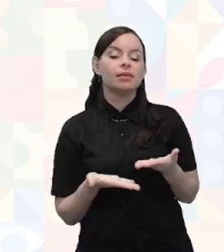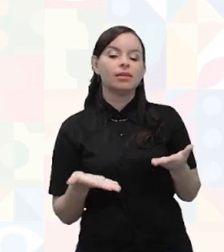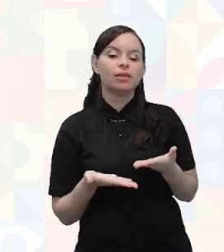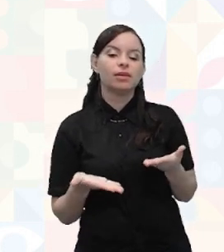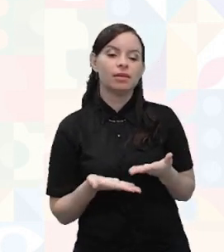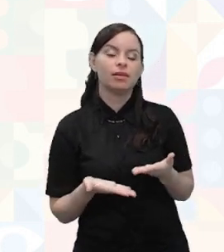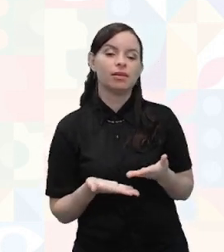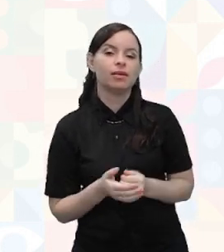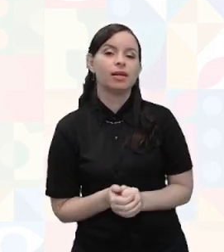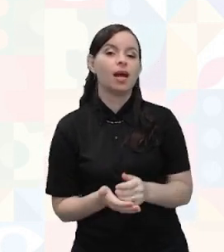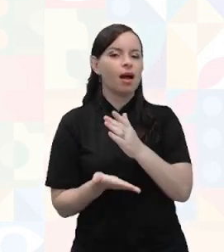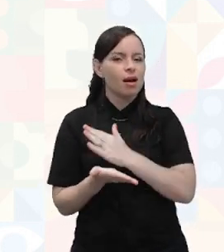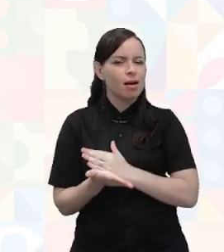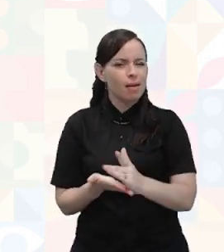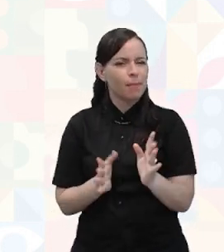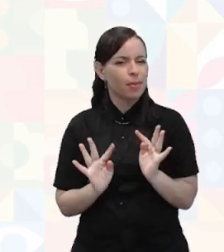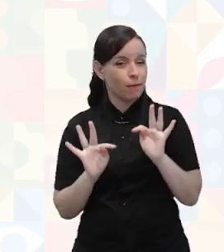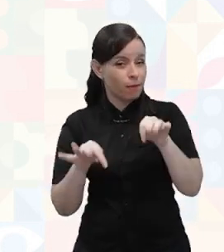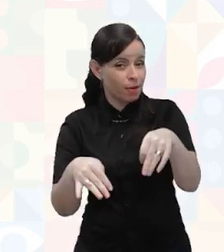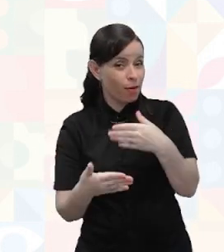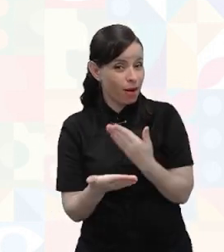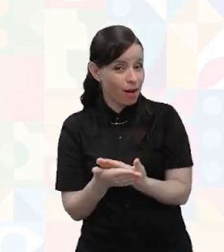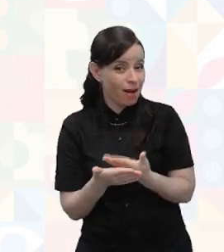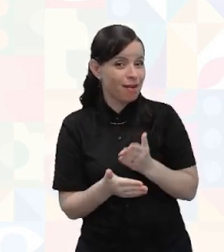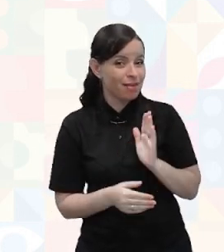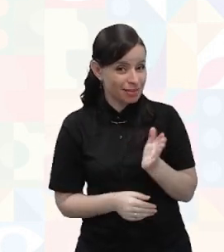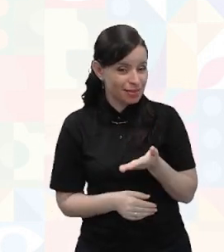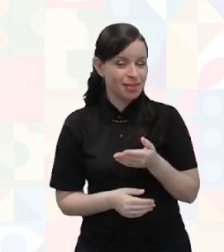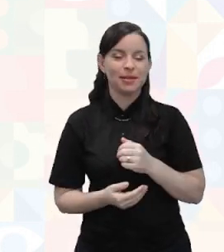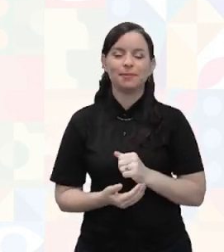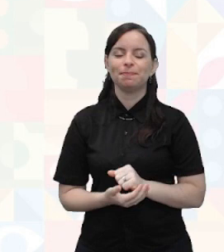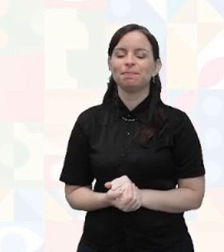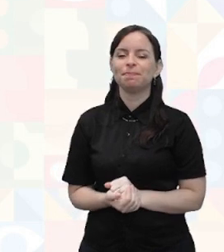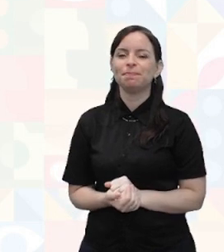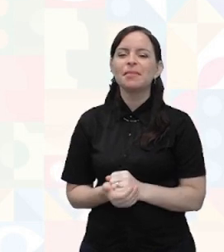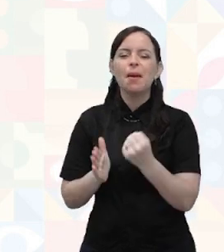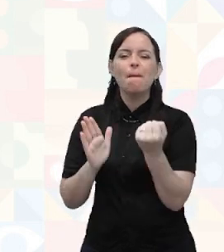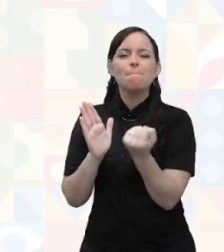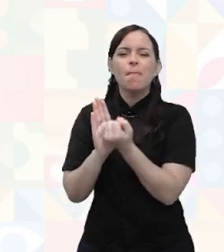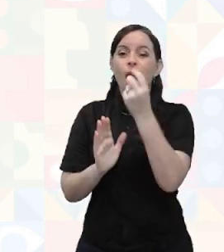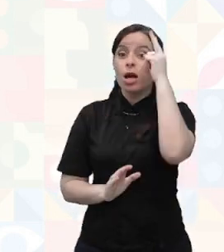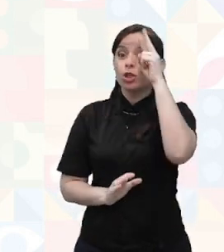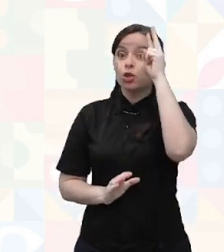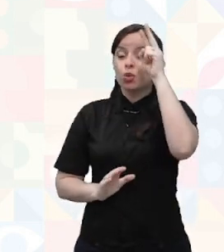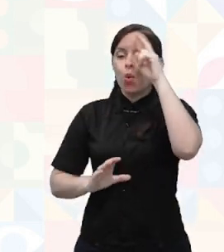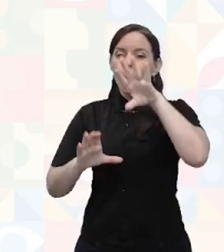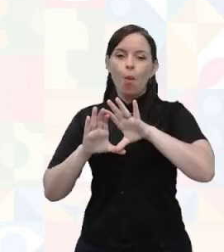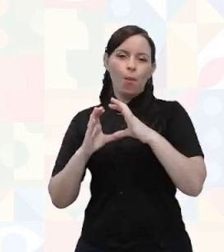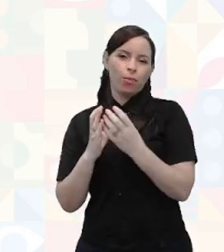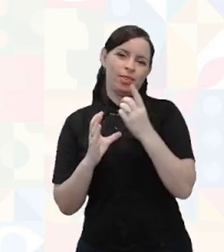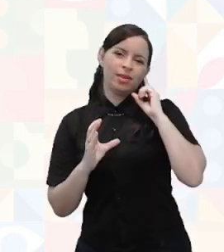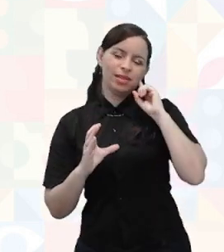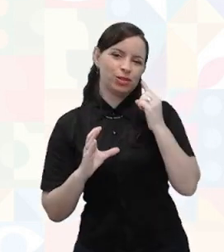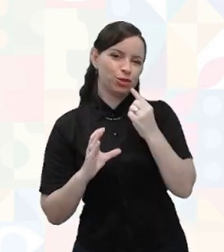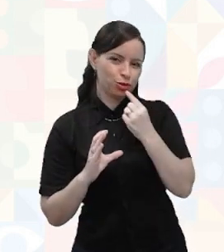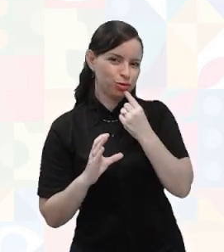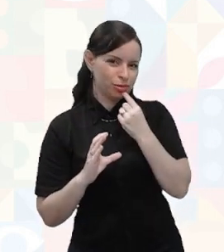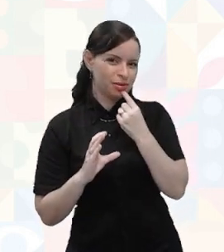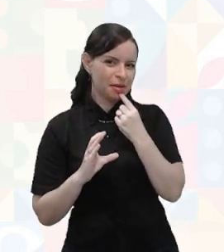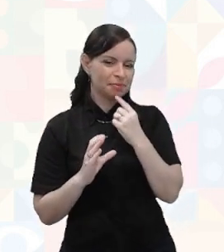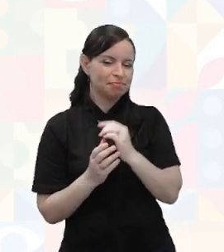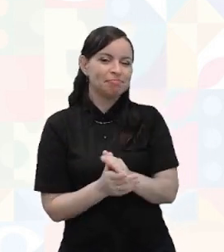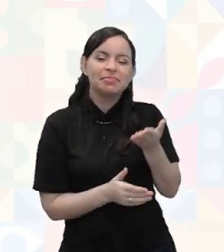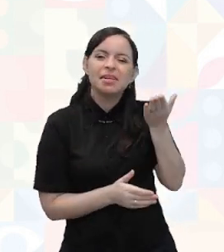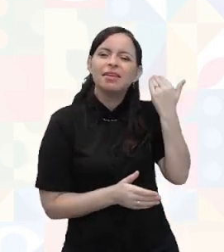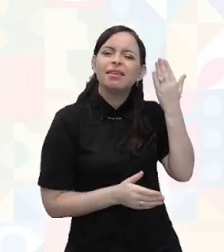já caminhando aí para o finalzinho da nossa aula, nós temos alguns espaços de marcas históricas das comunidades surdas. Por que eu falei para você